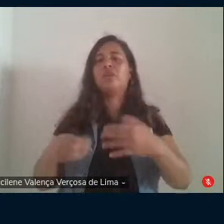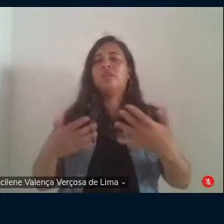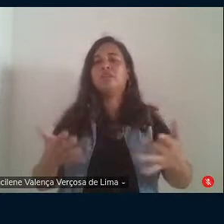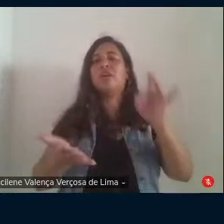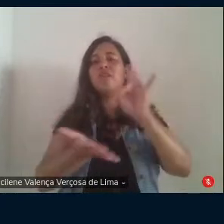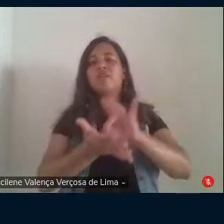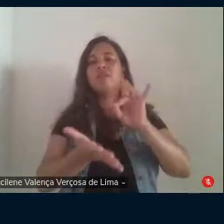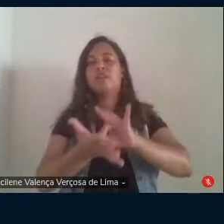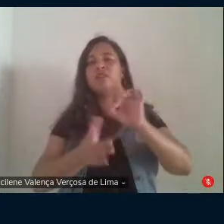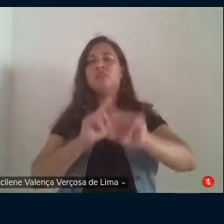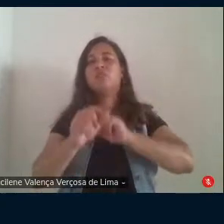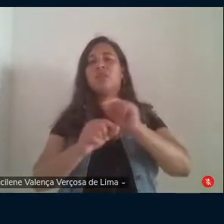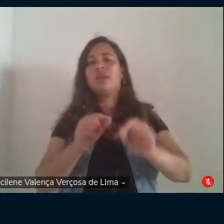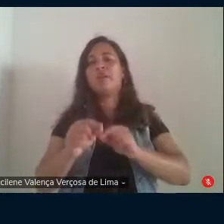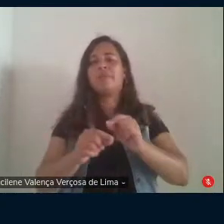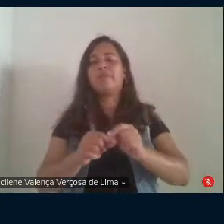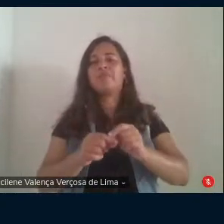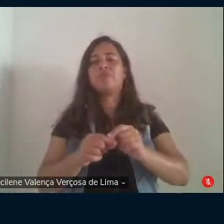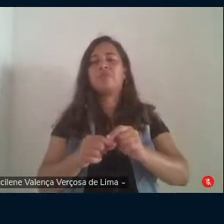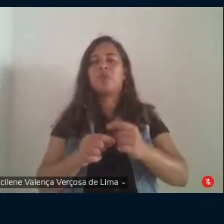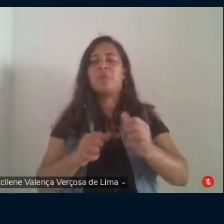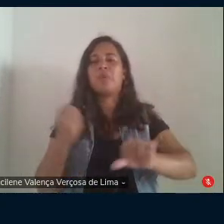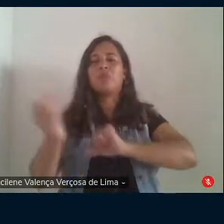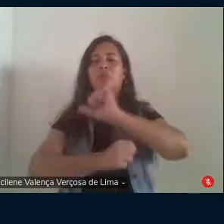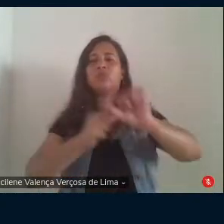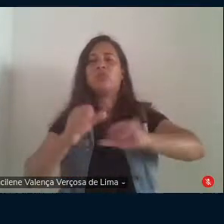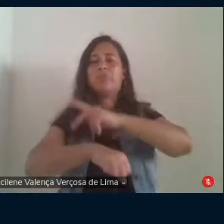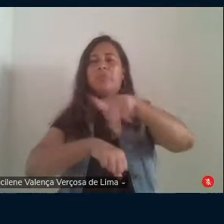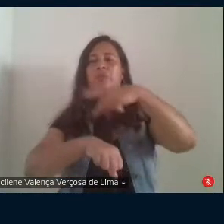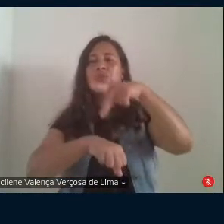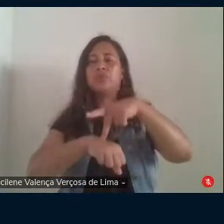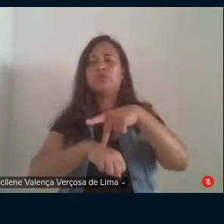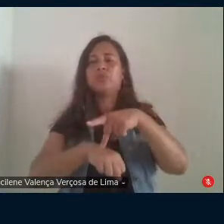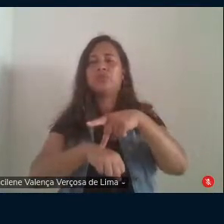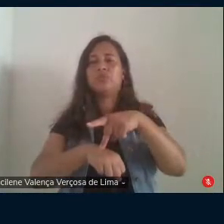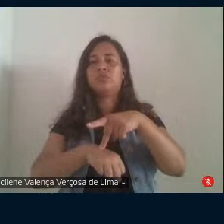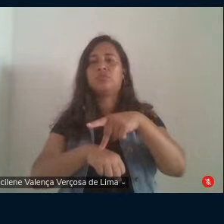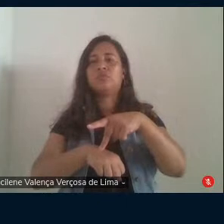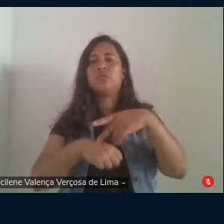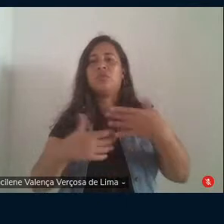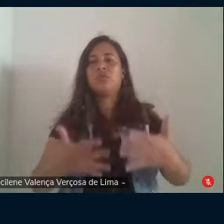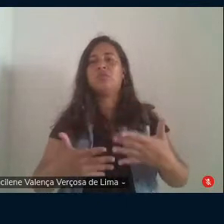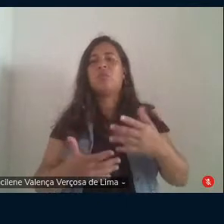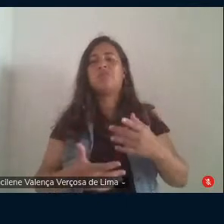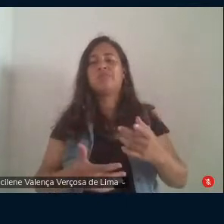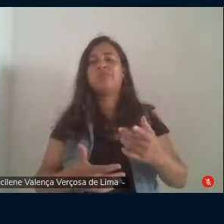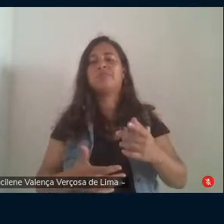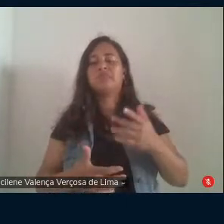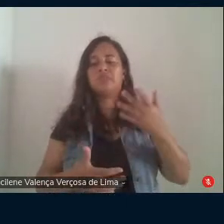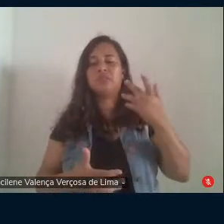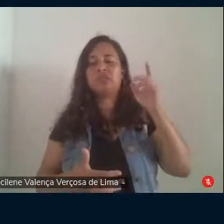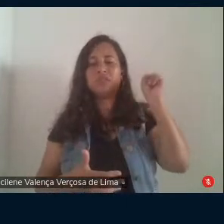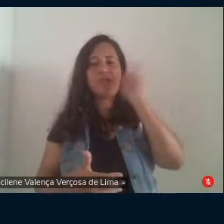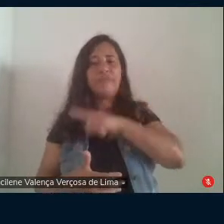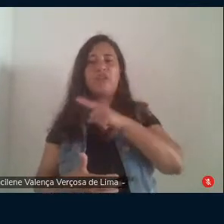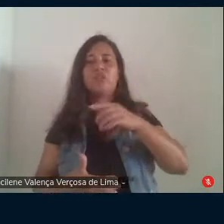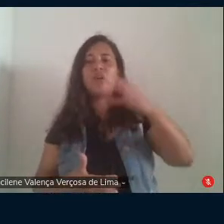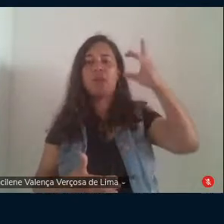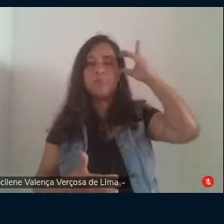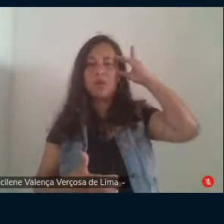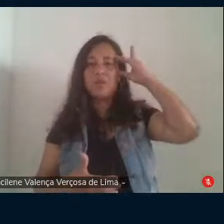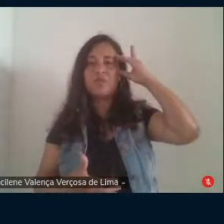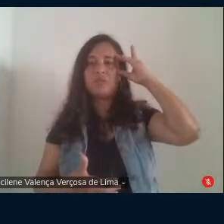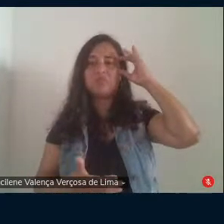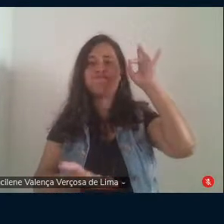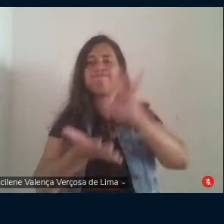cruzada para converter esse país em uma terra sem lei. Custou muito caro a uma presidenta de palavra lidar com